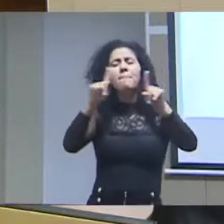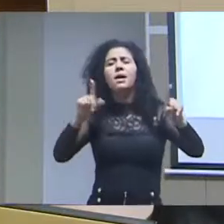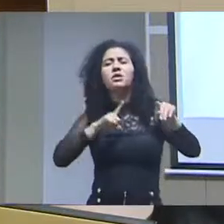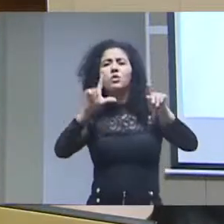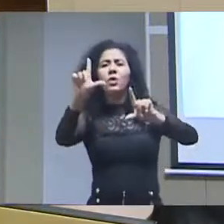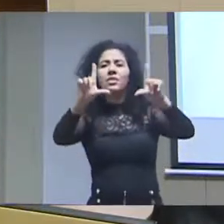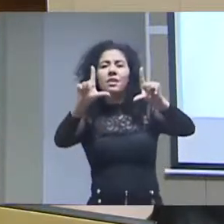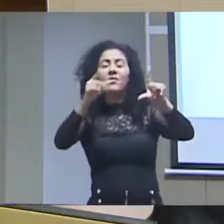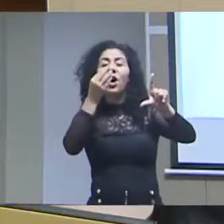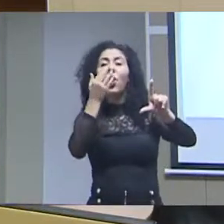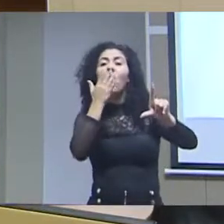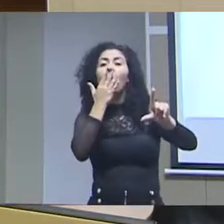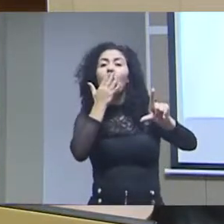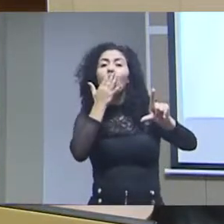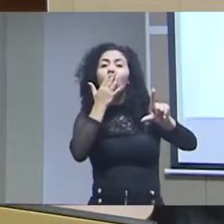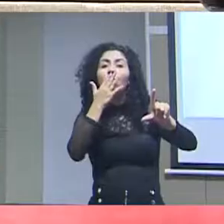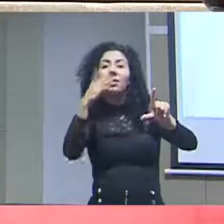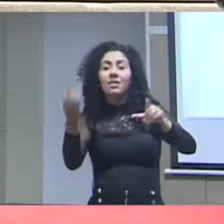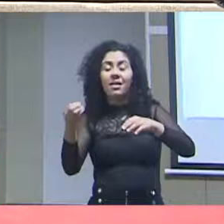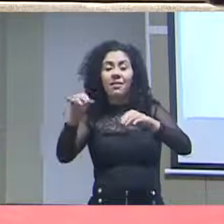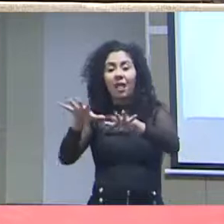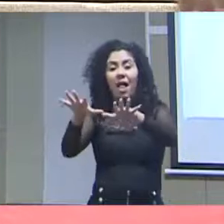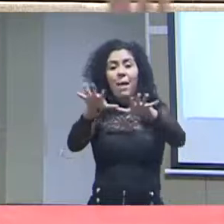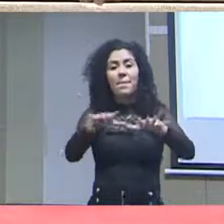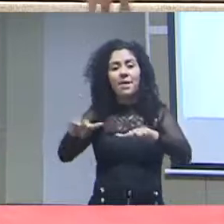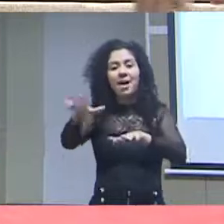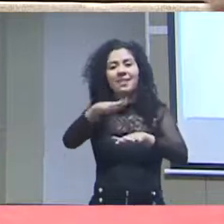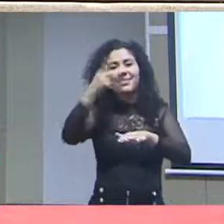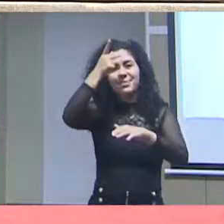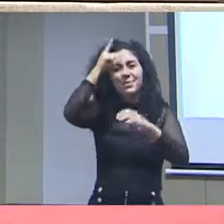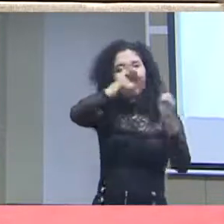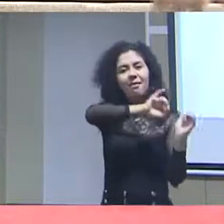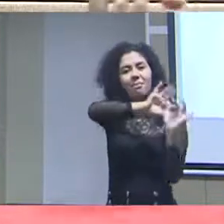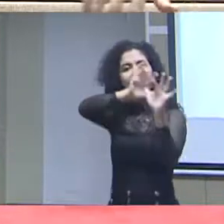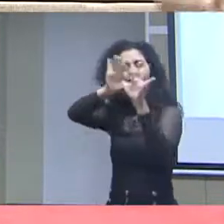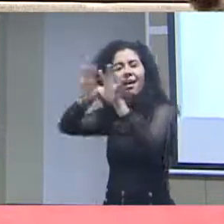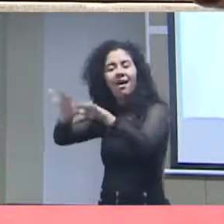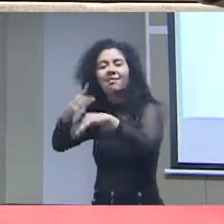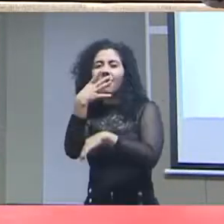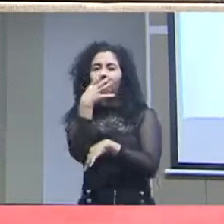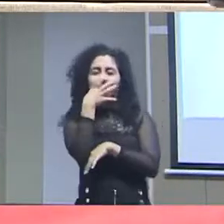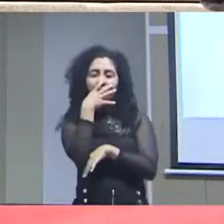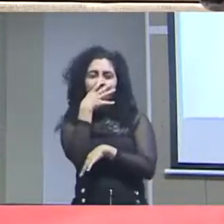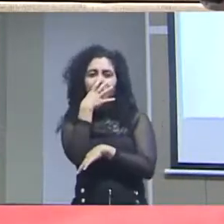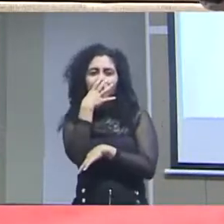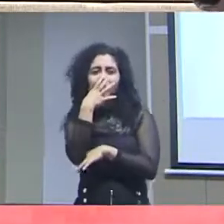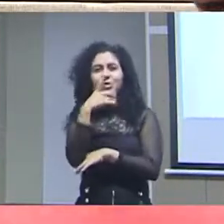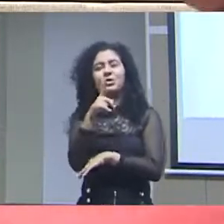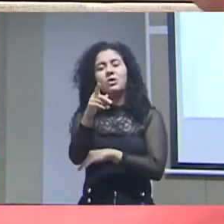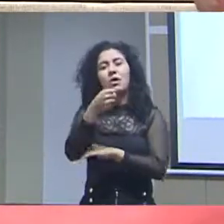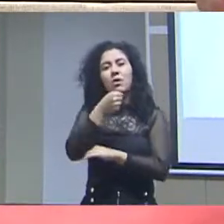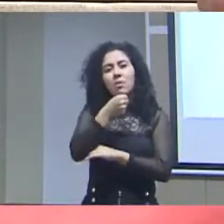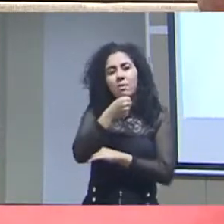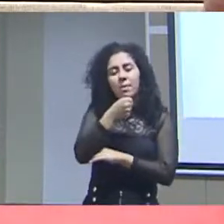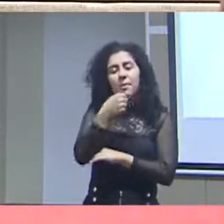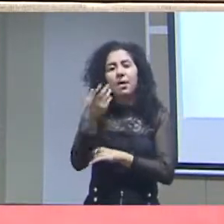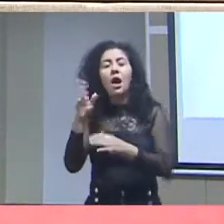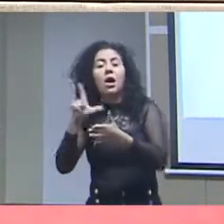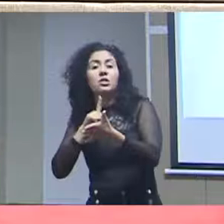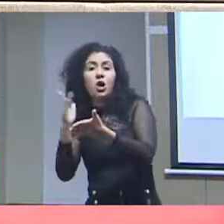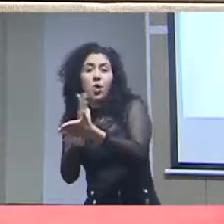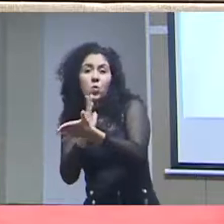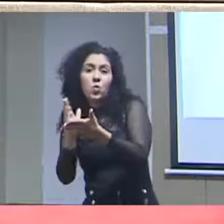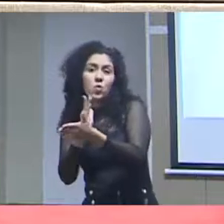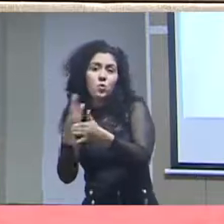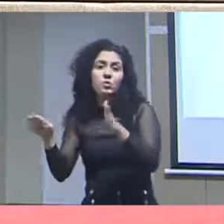mas tinha uma televisão colorida que ficava na praça. E as pessoas se reuniam para assistir o jornal, toda noite, o jornal e a novela depois. Mas tinha alguns que